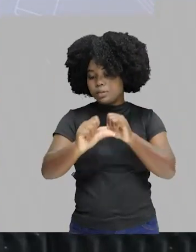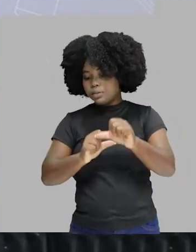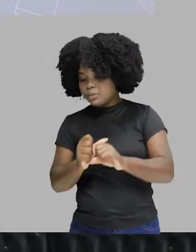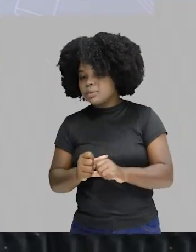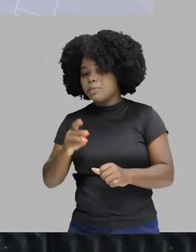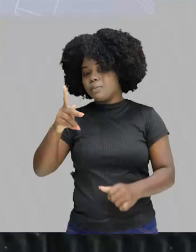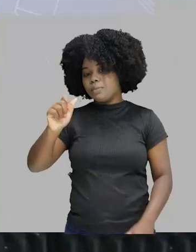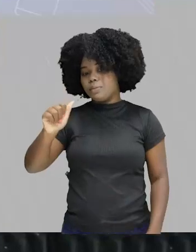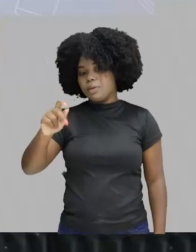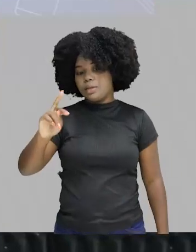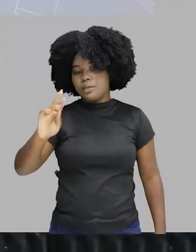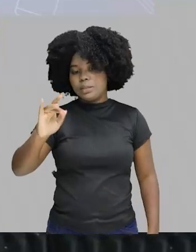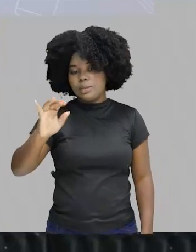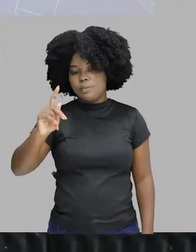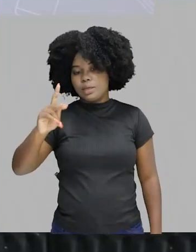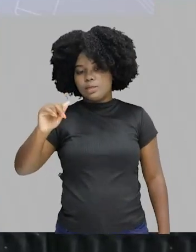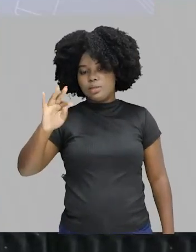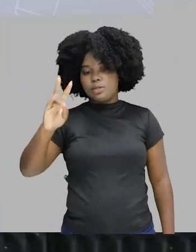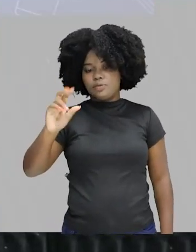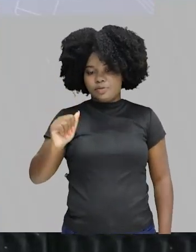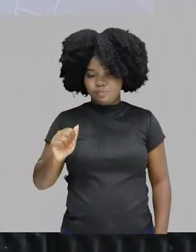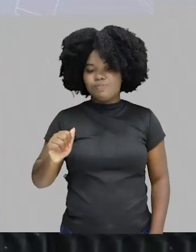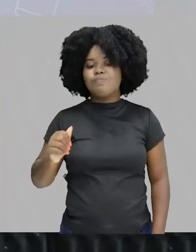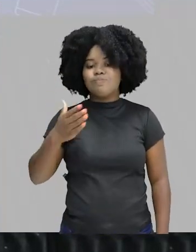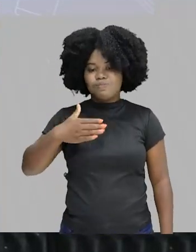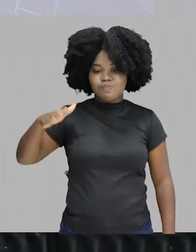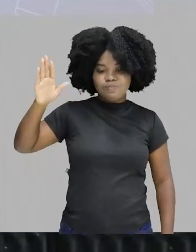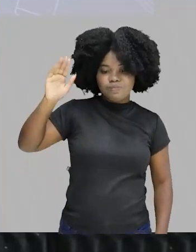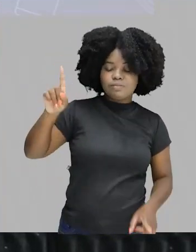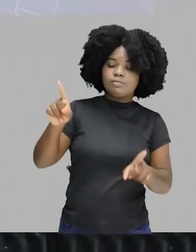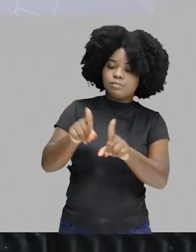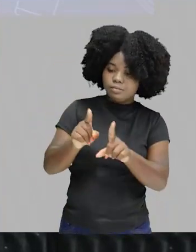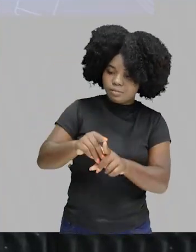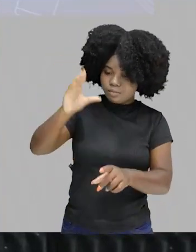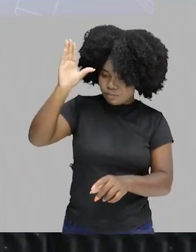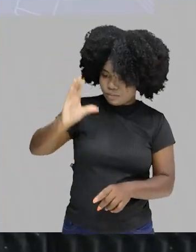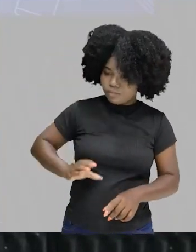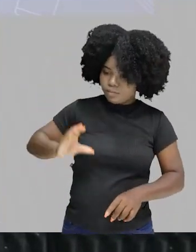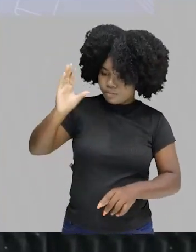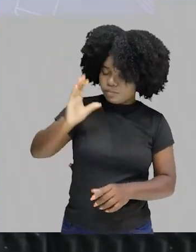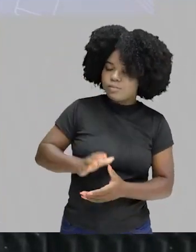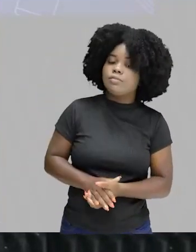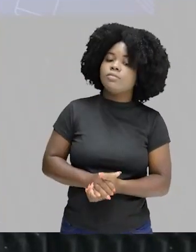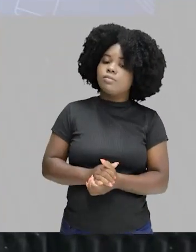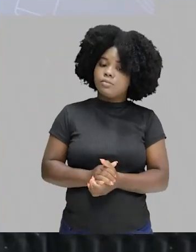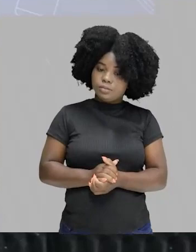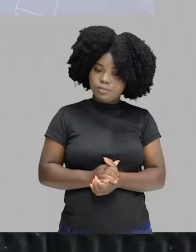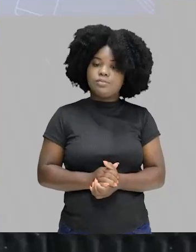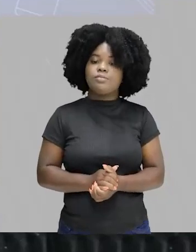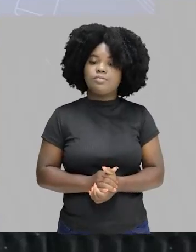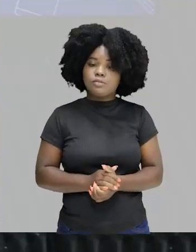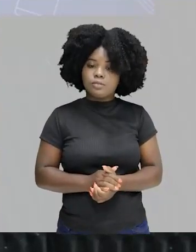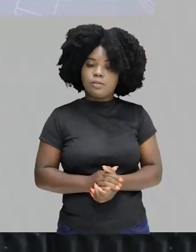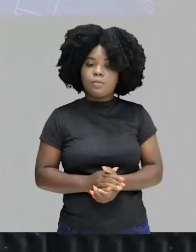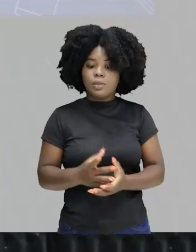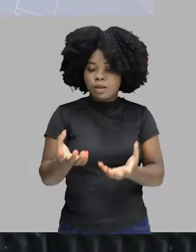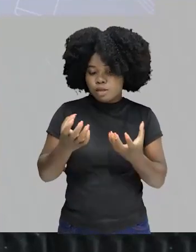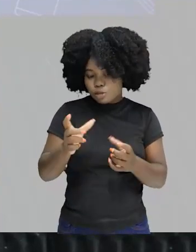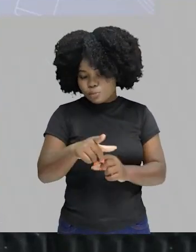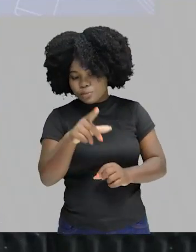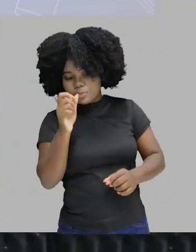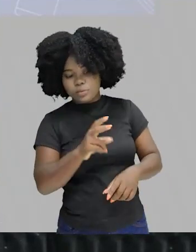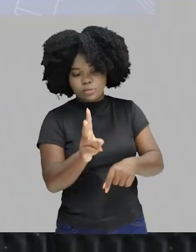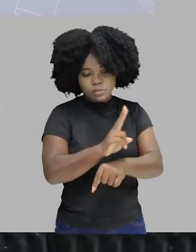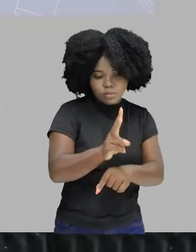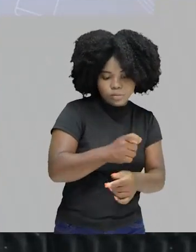participativa. Que aí eu tenho um cidadão também atuante, claro, não diretamente, mas ali, na fiscalização,